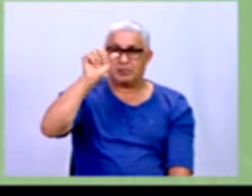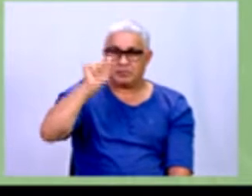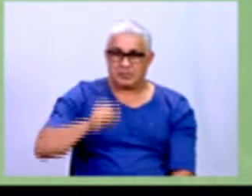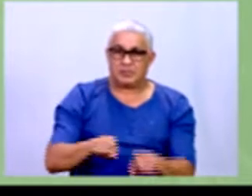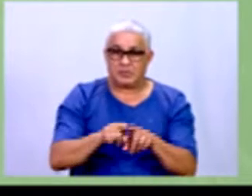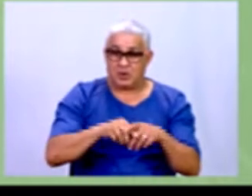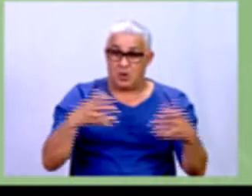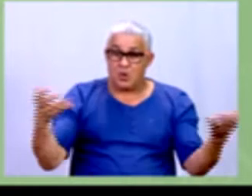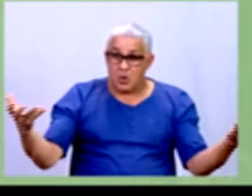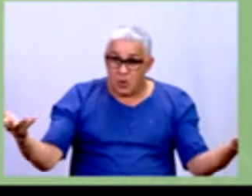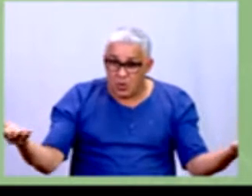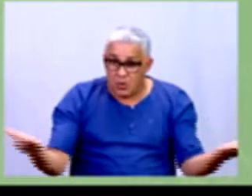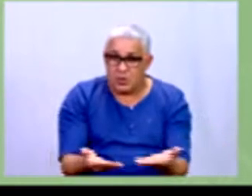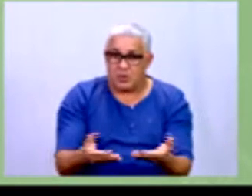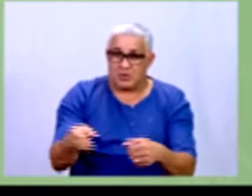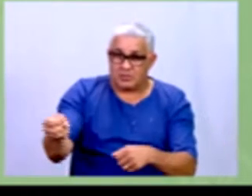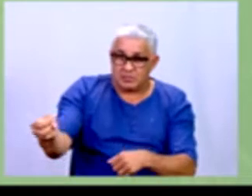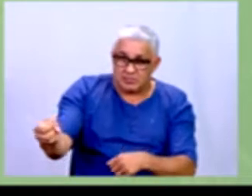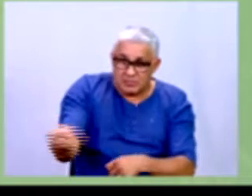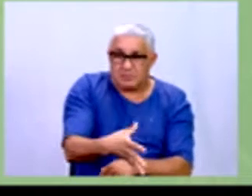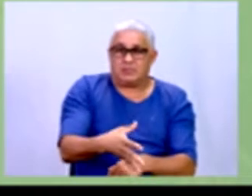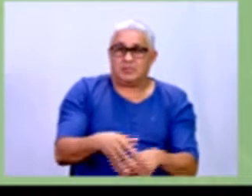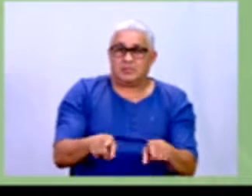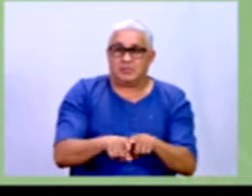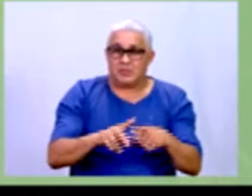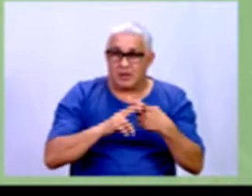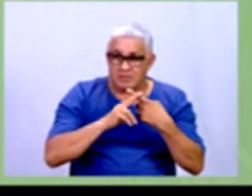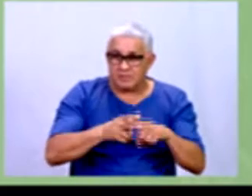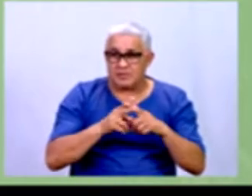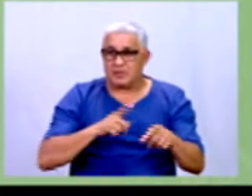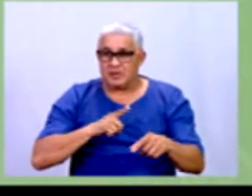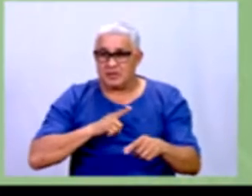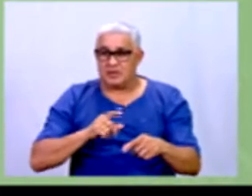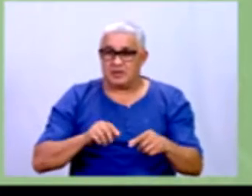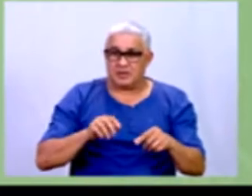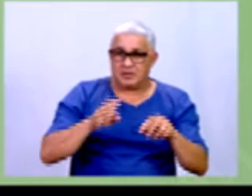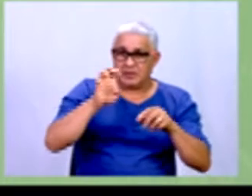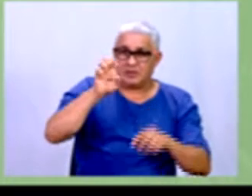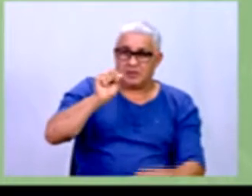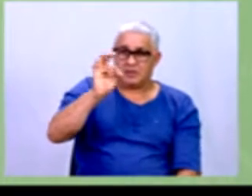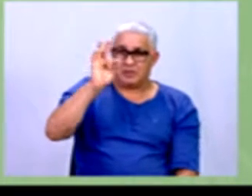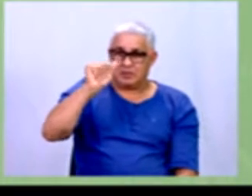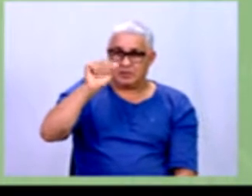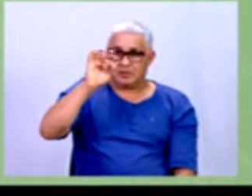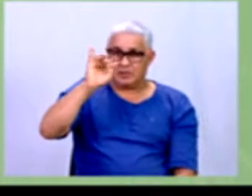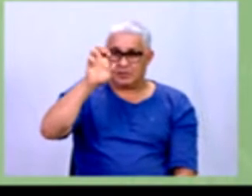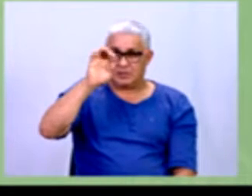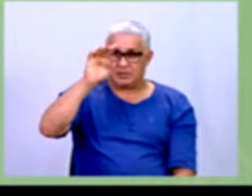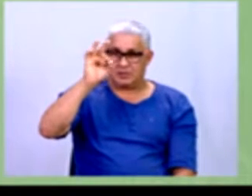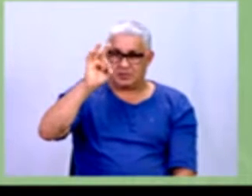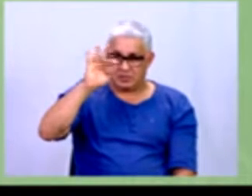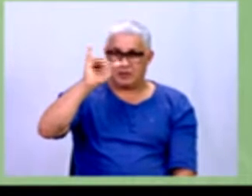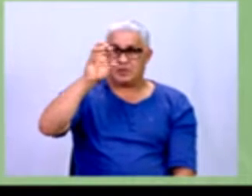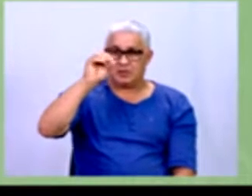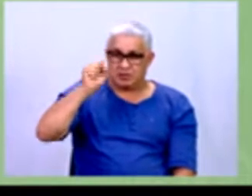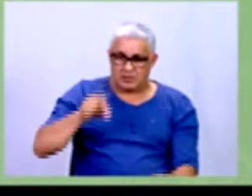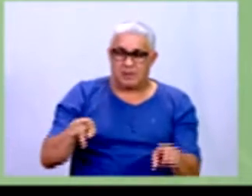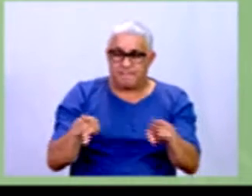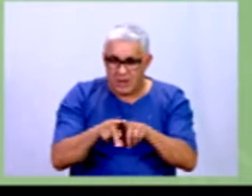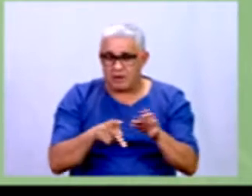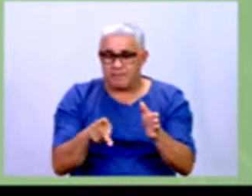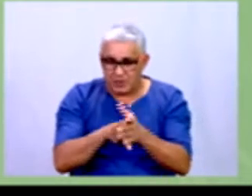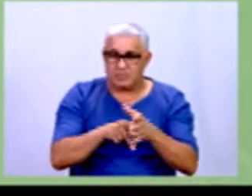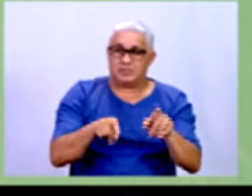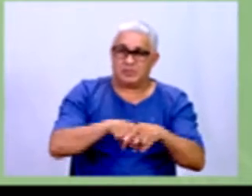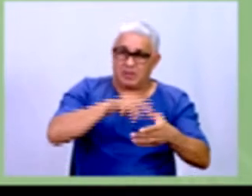como uma grande caixa de ferramentas dos métodos estatísticos empregados. Os métodos estatísticos são